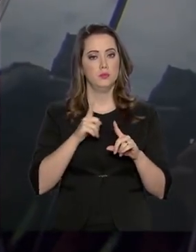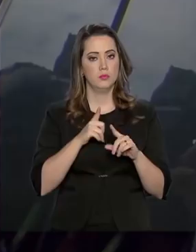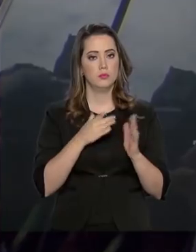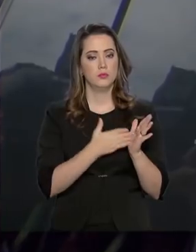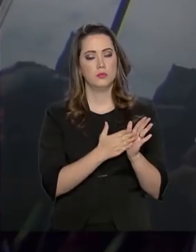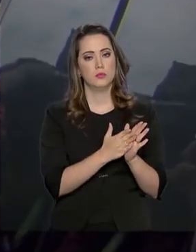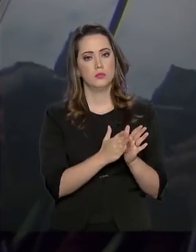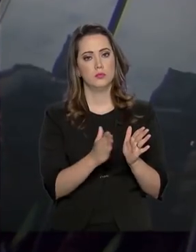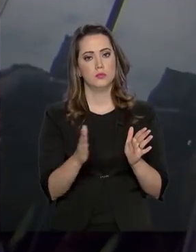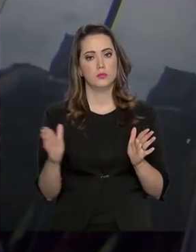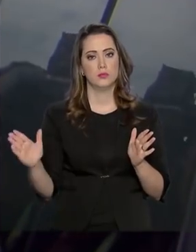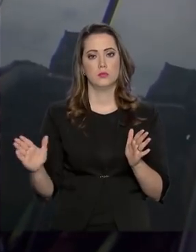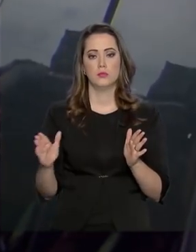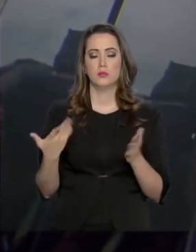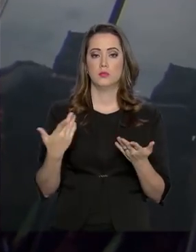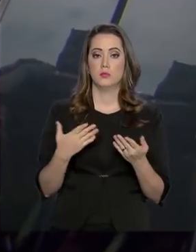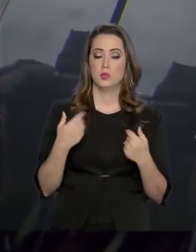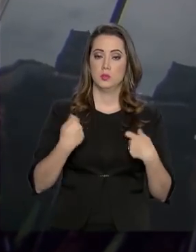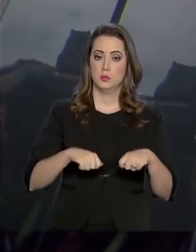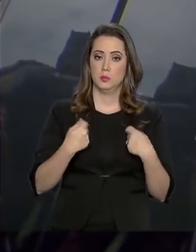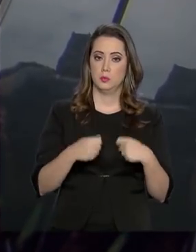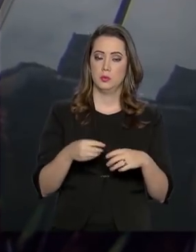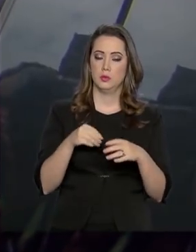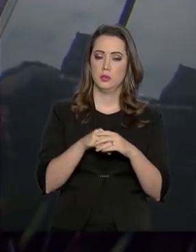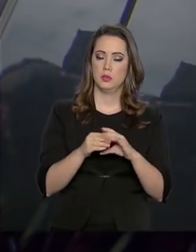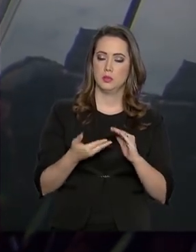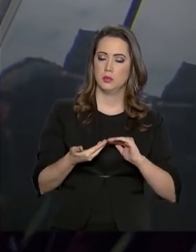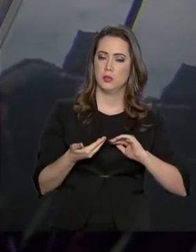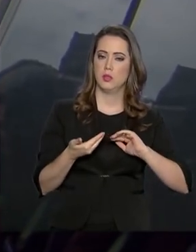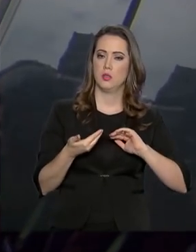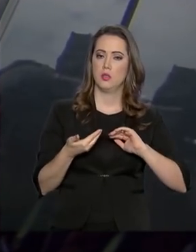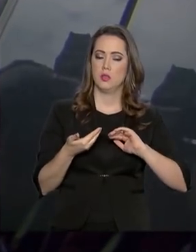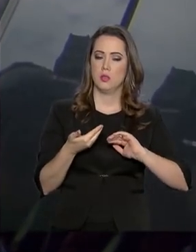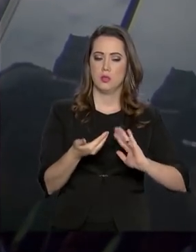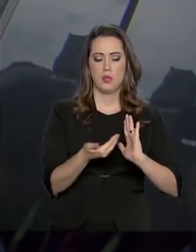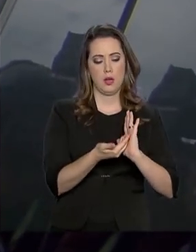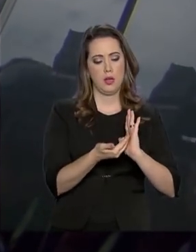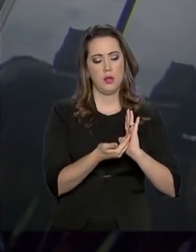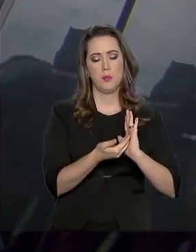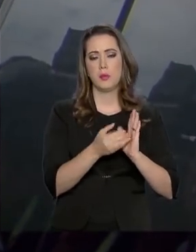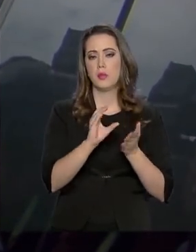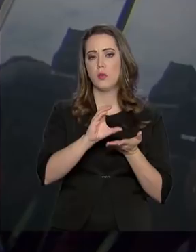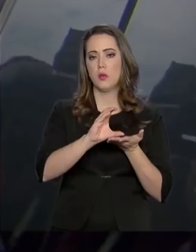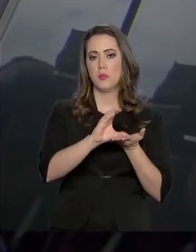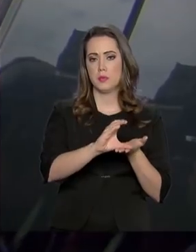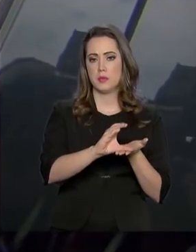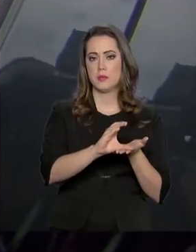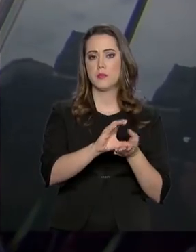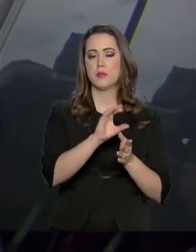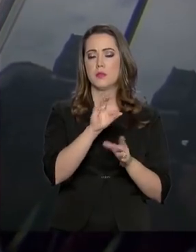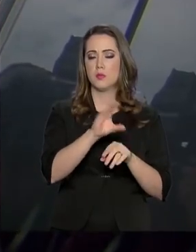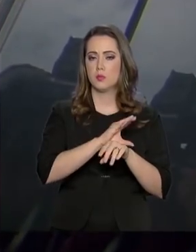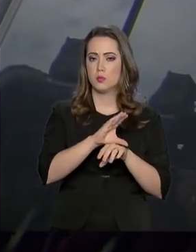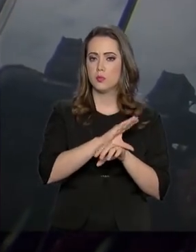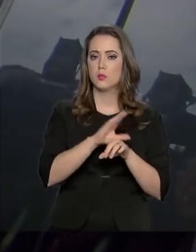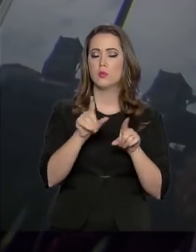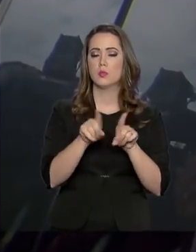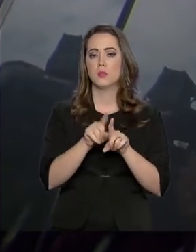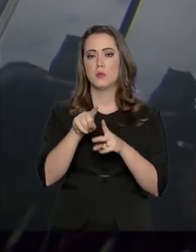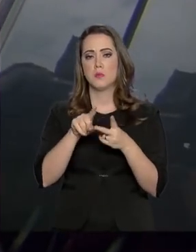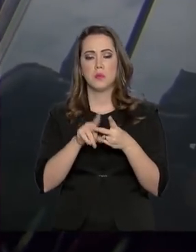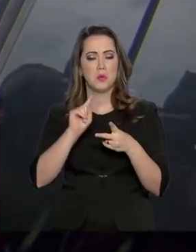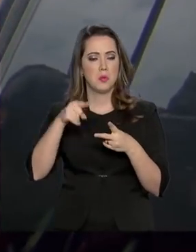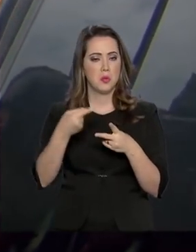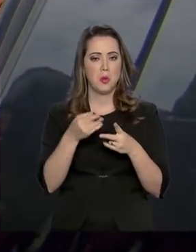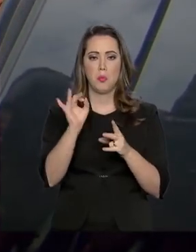fase de passar pela Comissão de Constituição e Justiça da Câmara, depois da Comissão Especial. E aí virão os ajustes que o